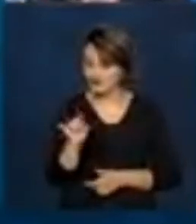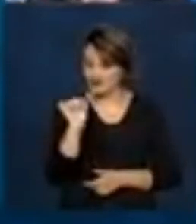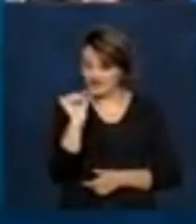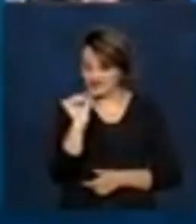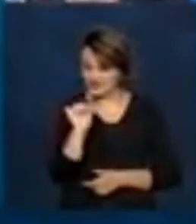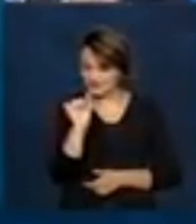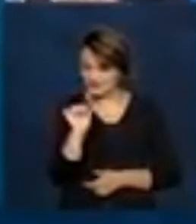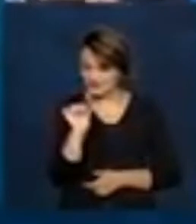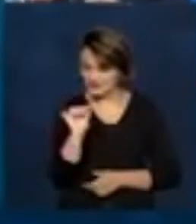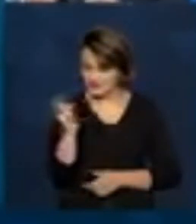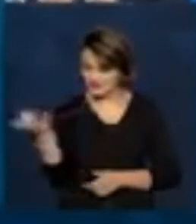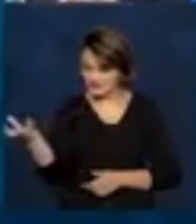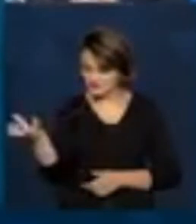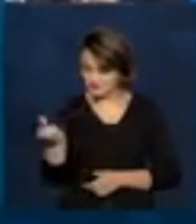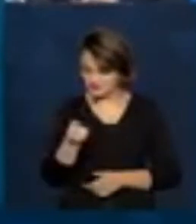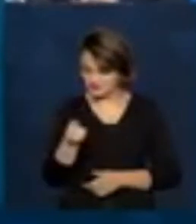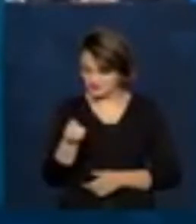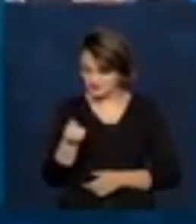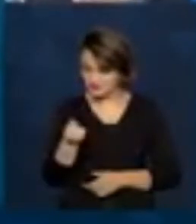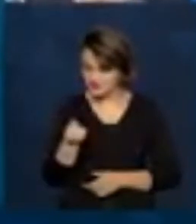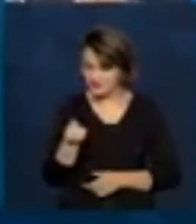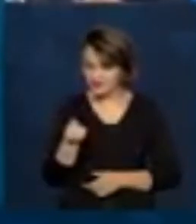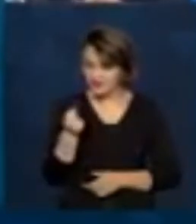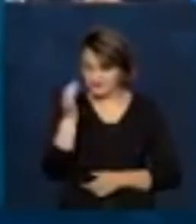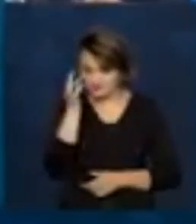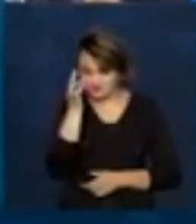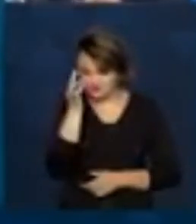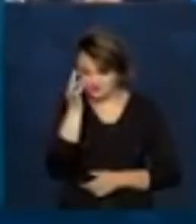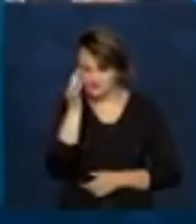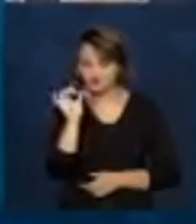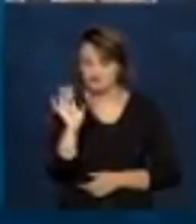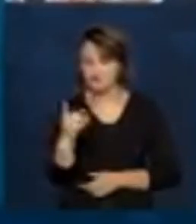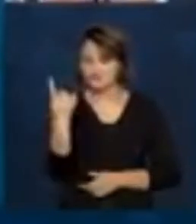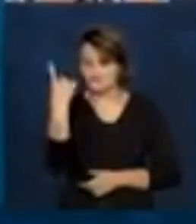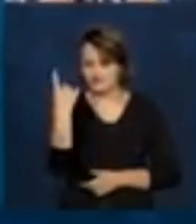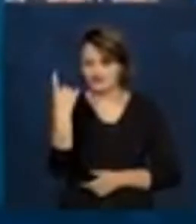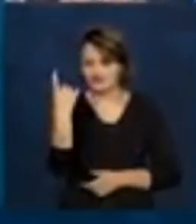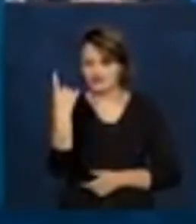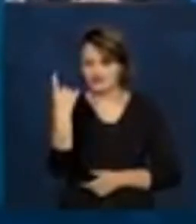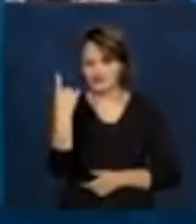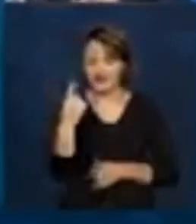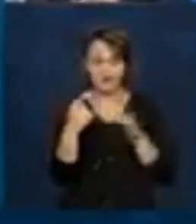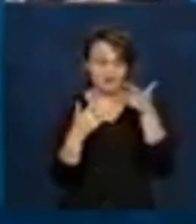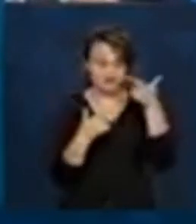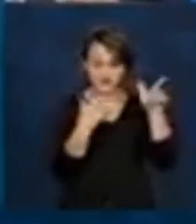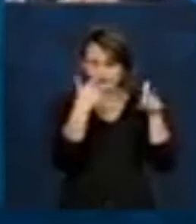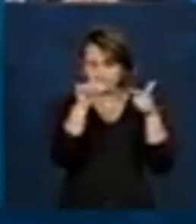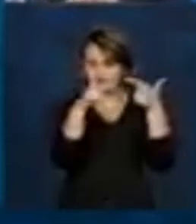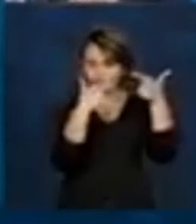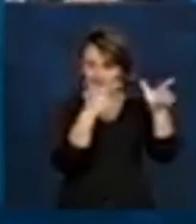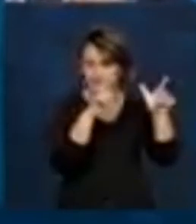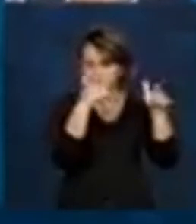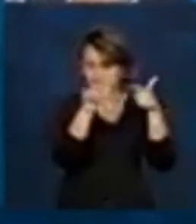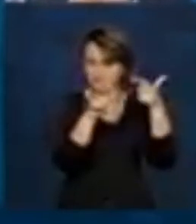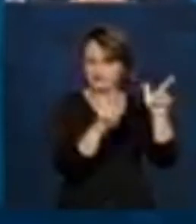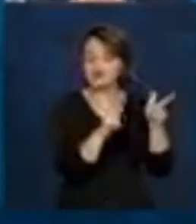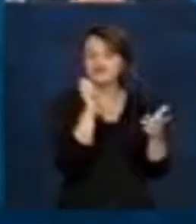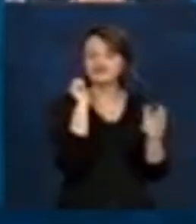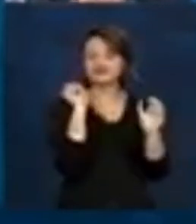parte do saque é que é a presencial. Os outros mais de 250 milhões